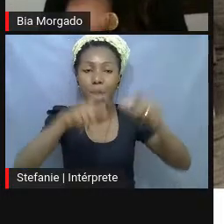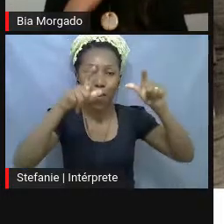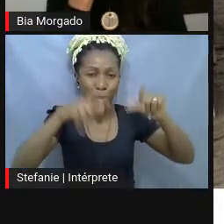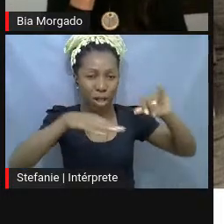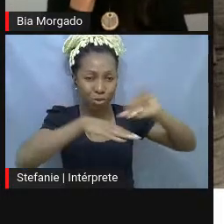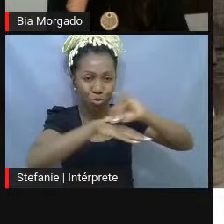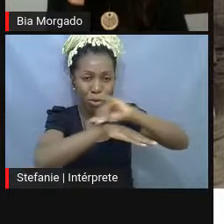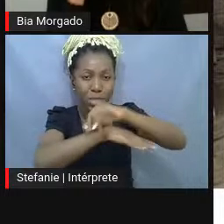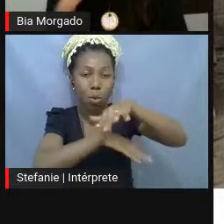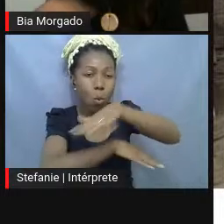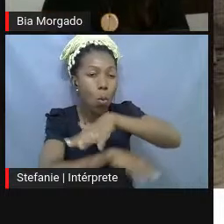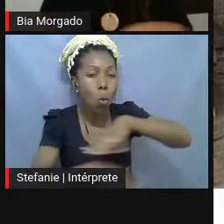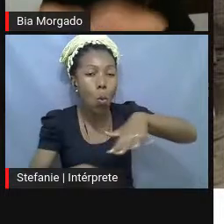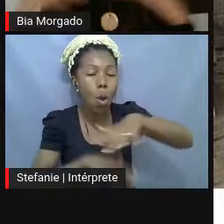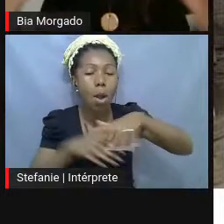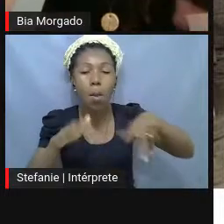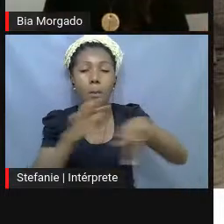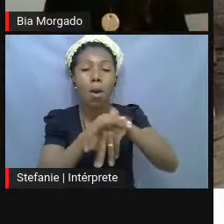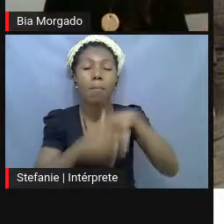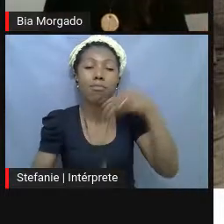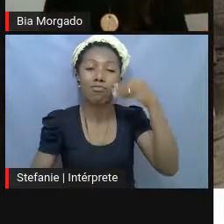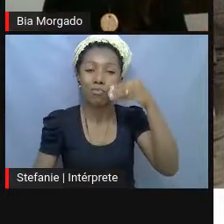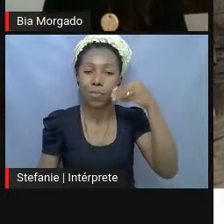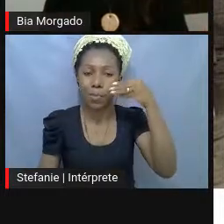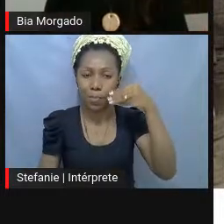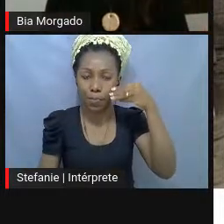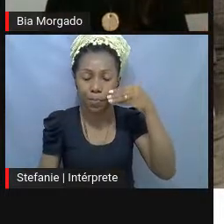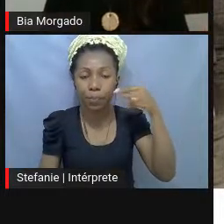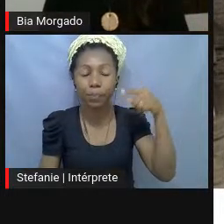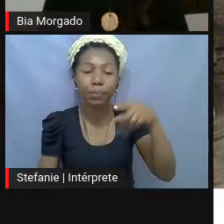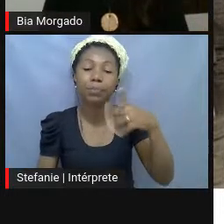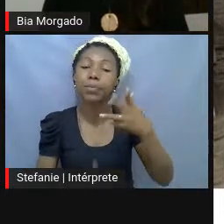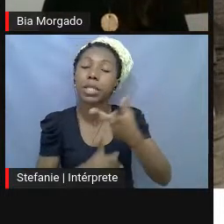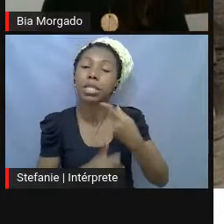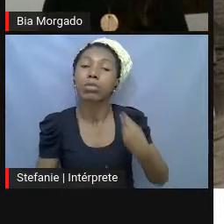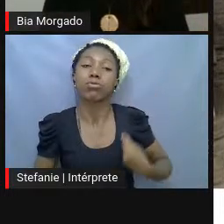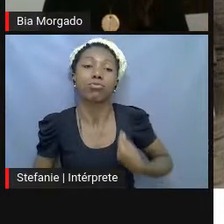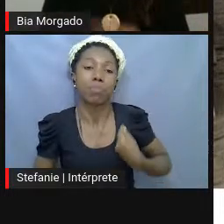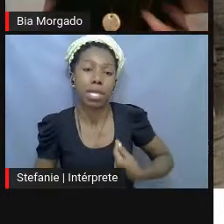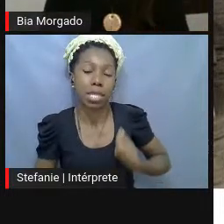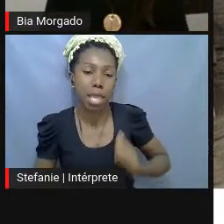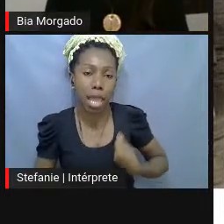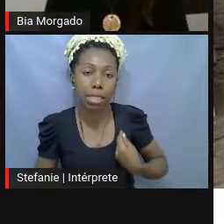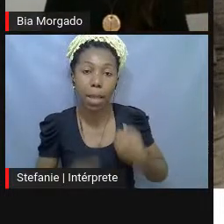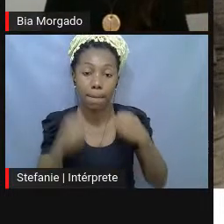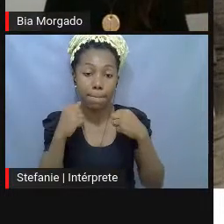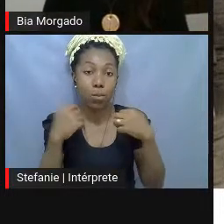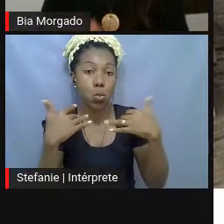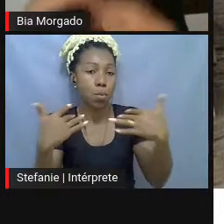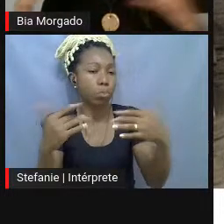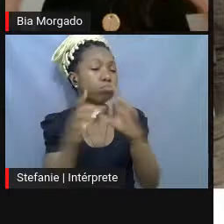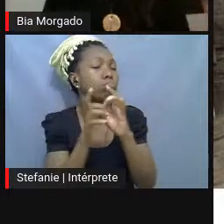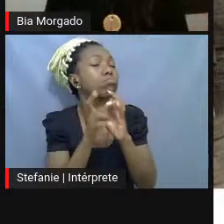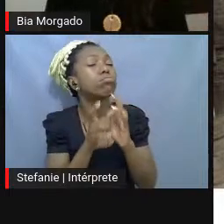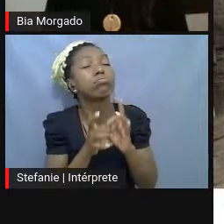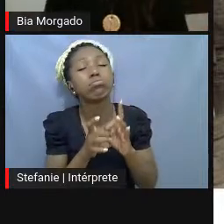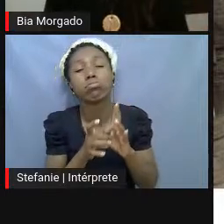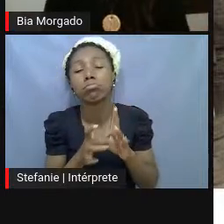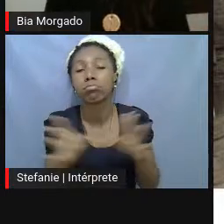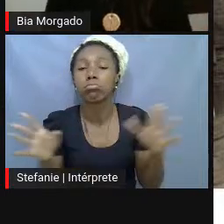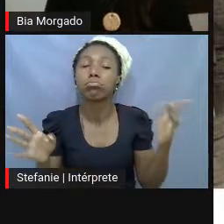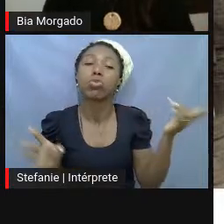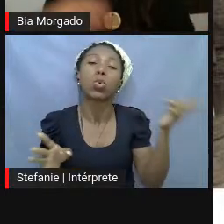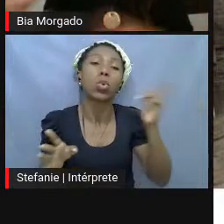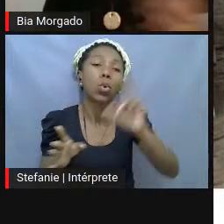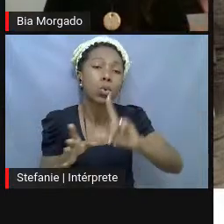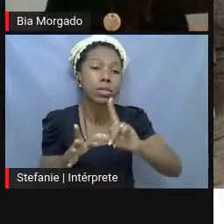onde as obras estariam, onde a vivência dos espectadores seriam totalmente livres, eles poderiam recriar a